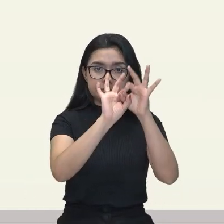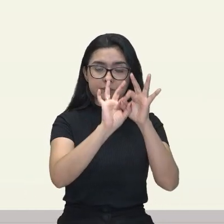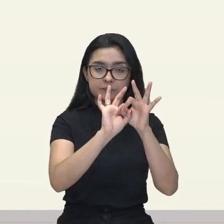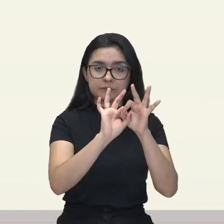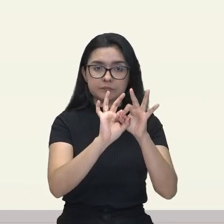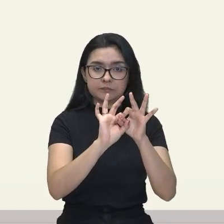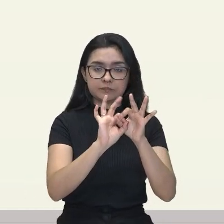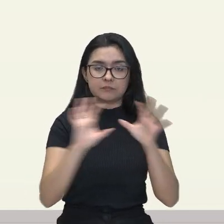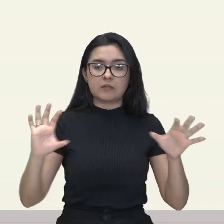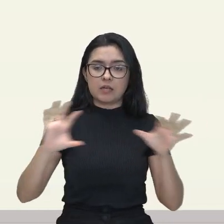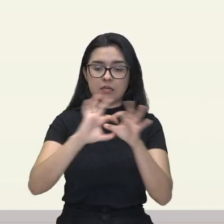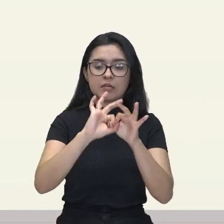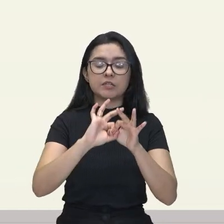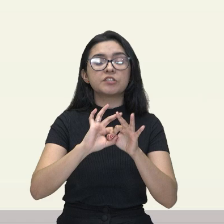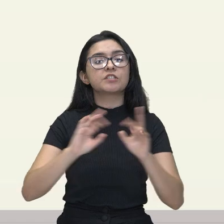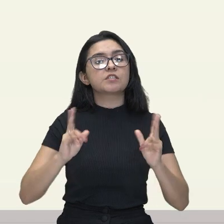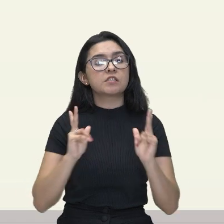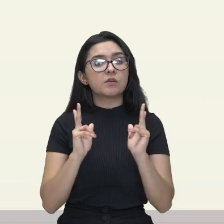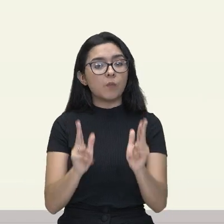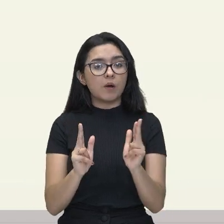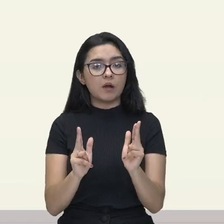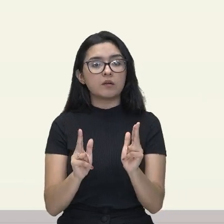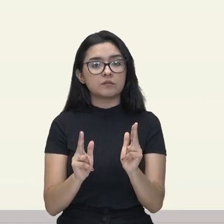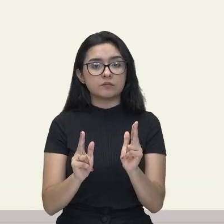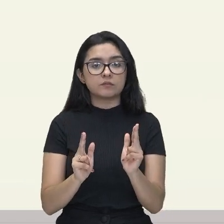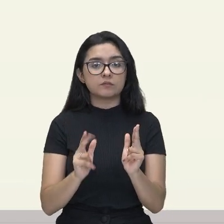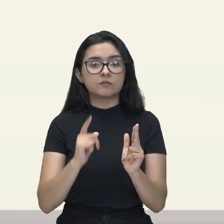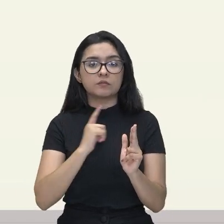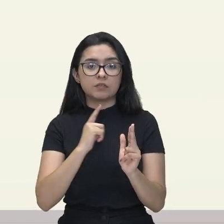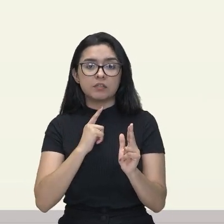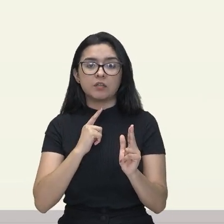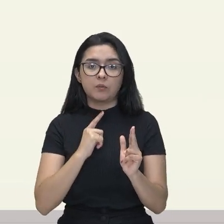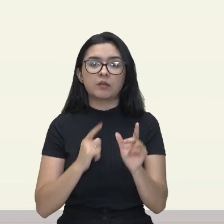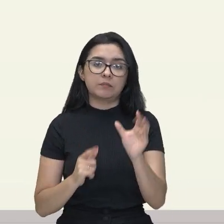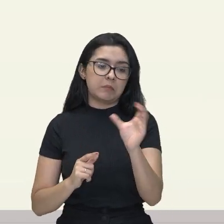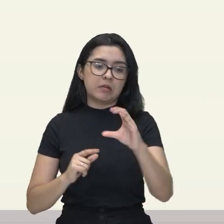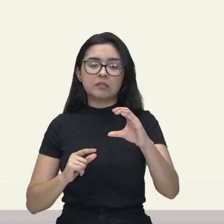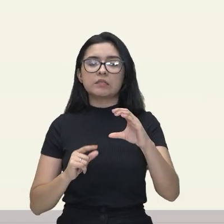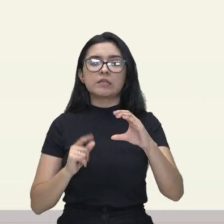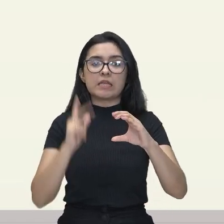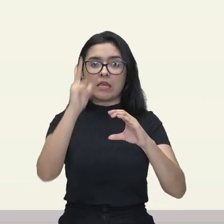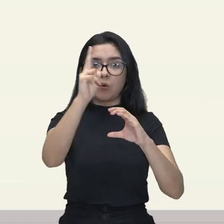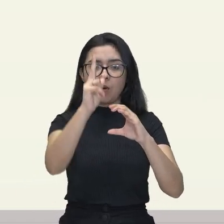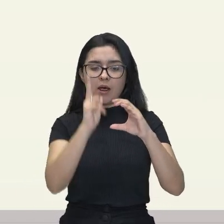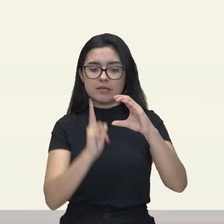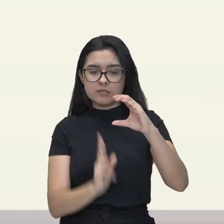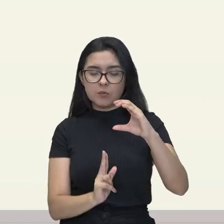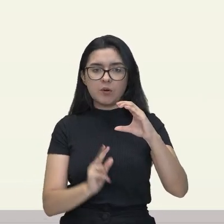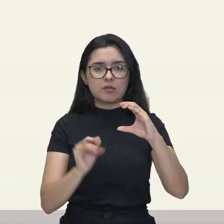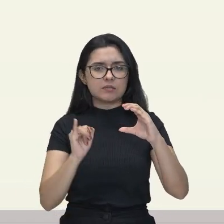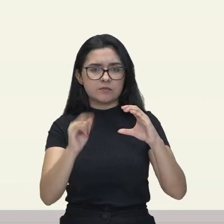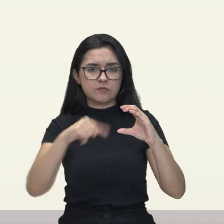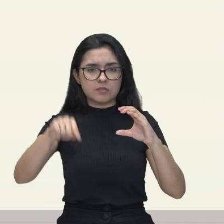que estão do mesmo lado, né? Se a gente observar aqui,